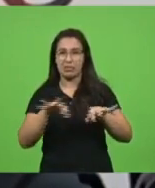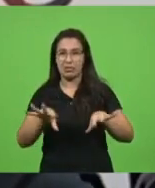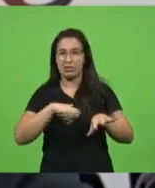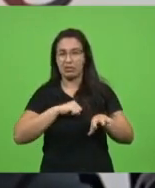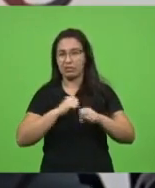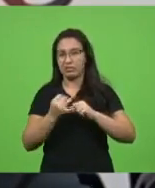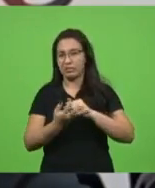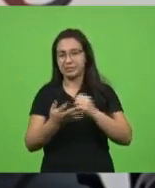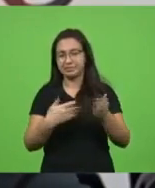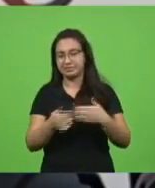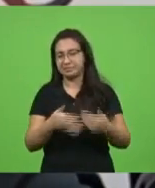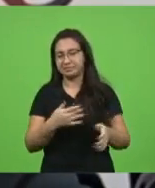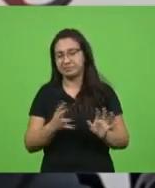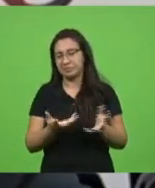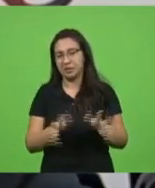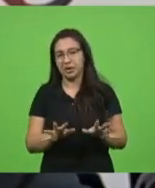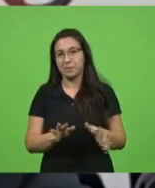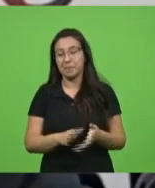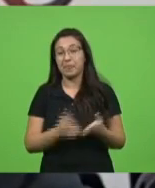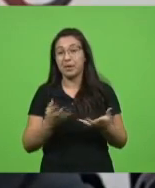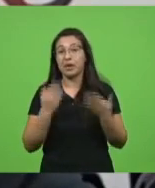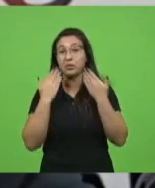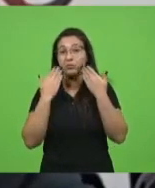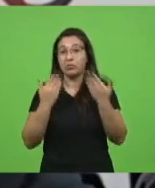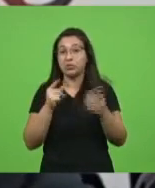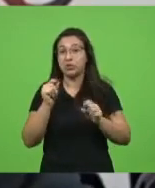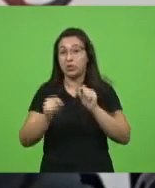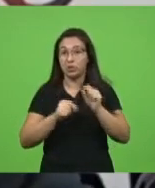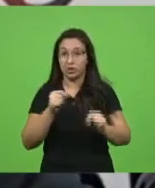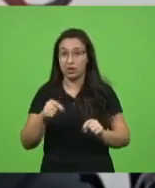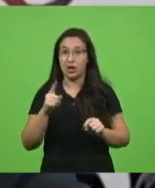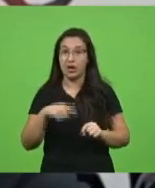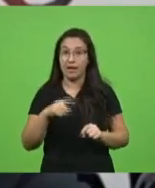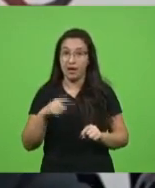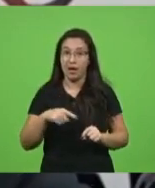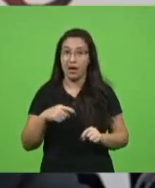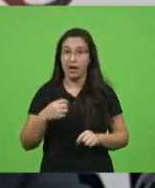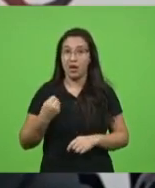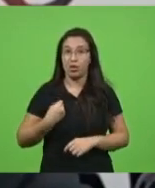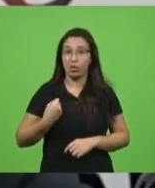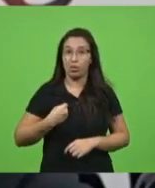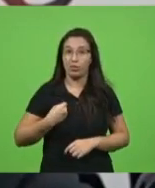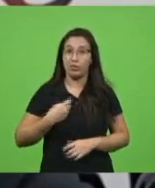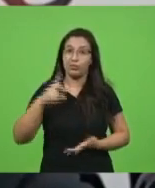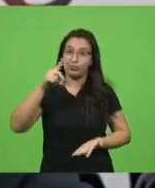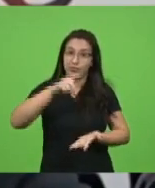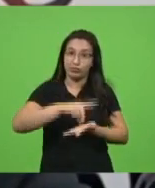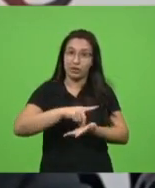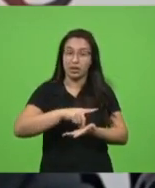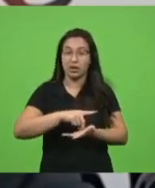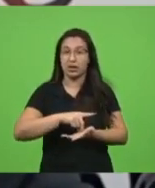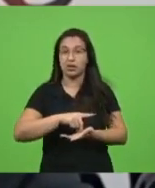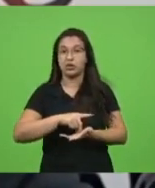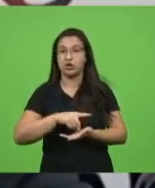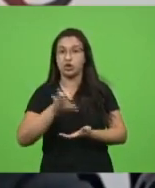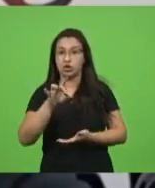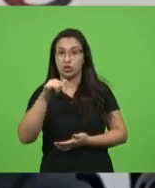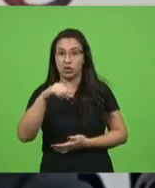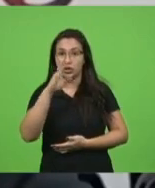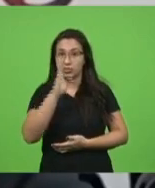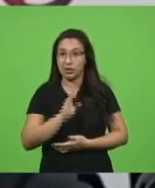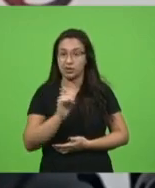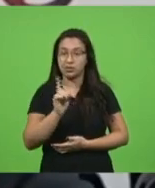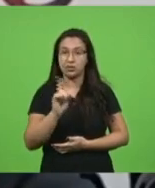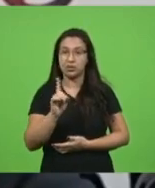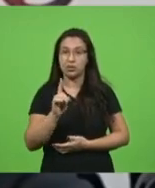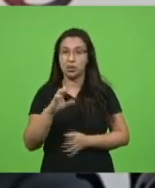é isso. O que eu quero mostrar aqui são dados reais, realistas, do que está acontecendo não no Brasil, mas também no mundo. Eu quero começar